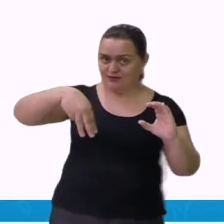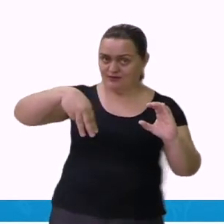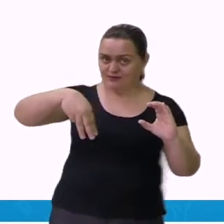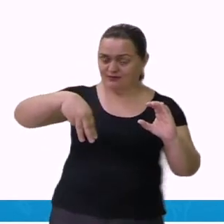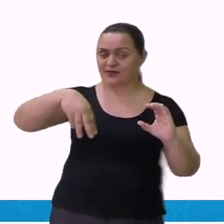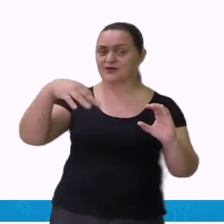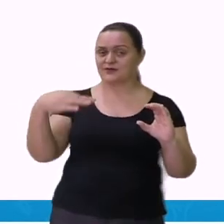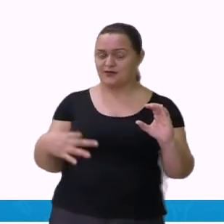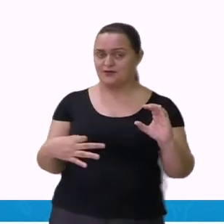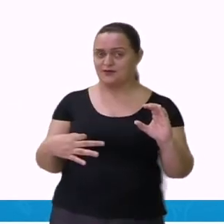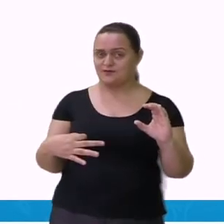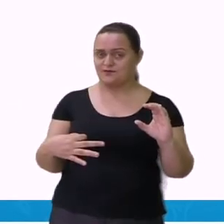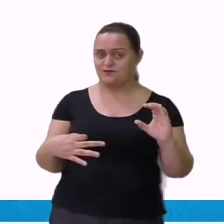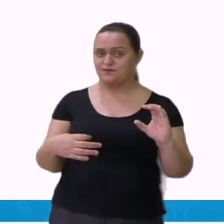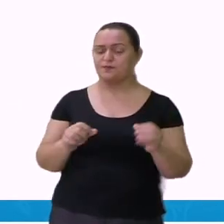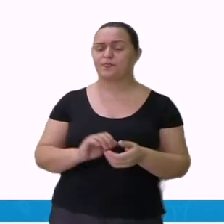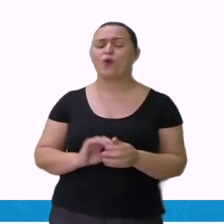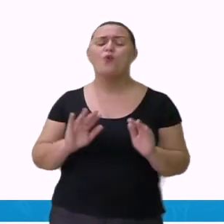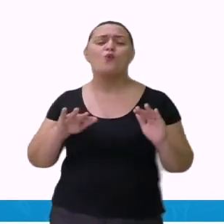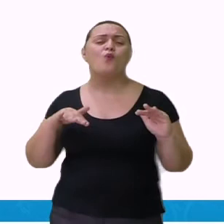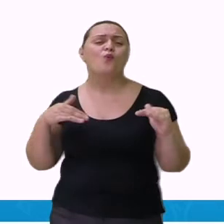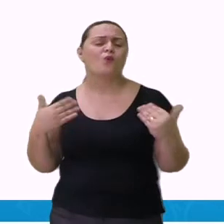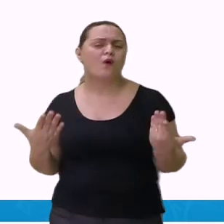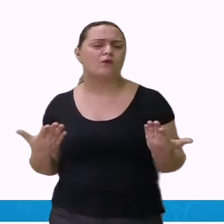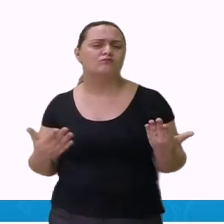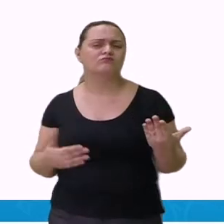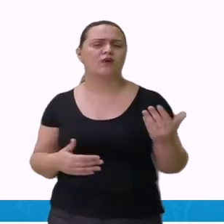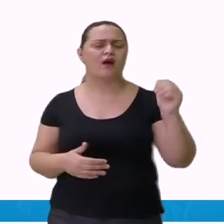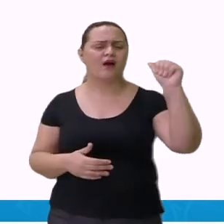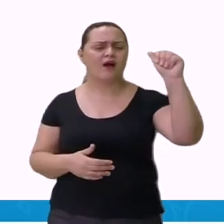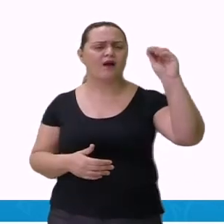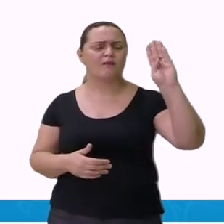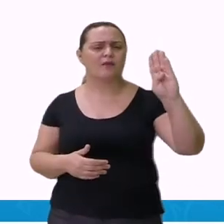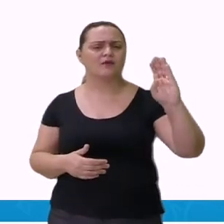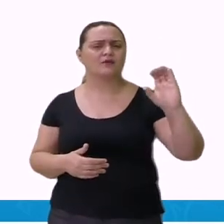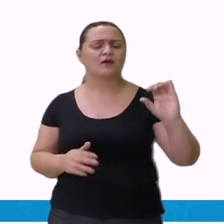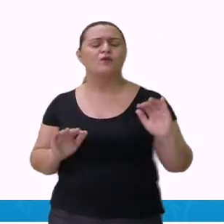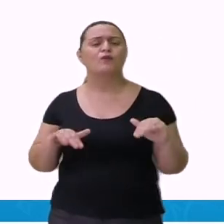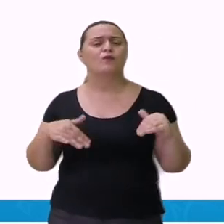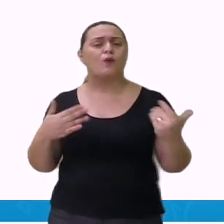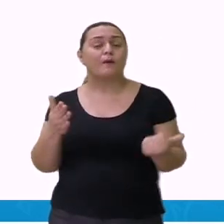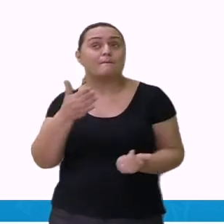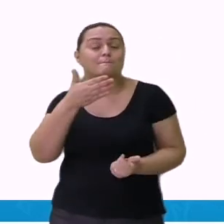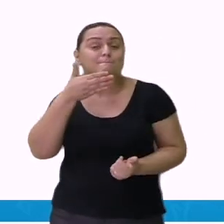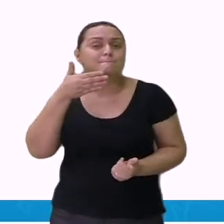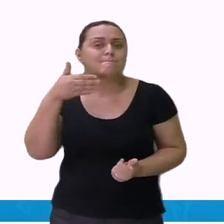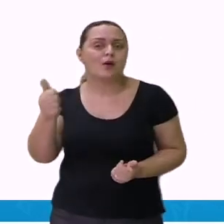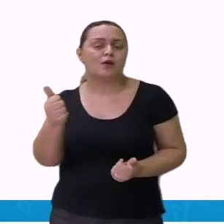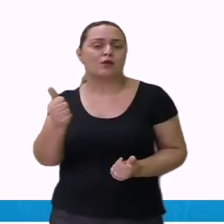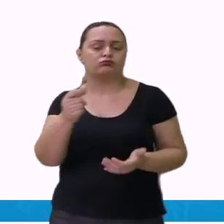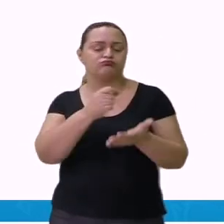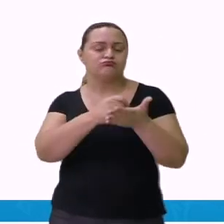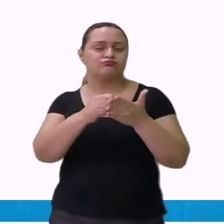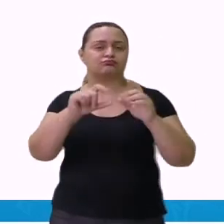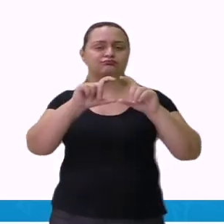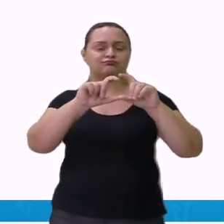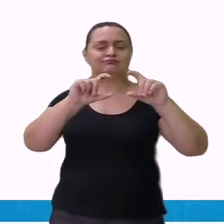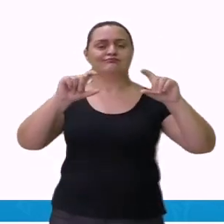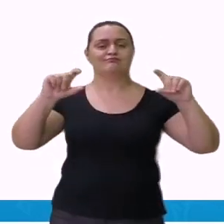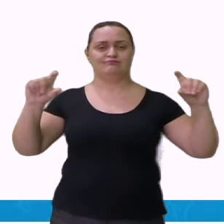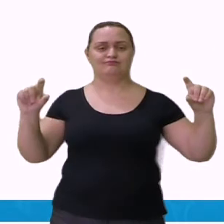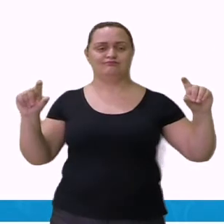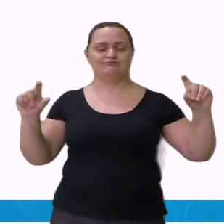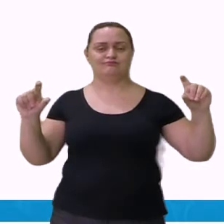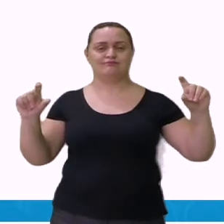Que foi a que melhor preencheu essa oração. Desde o momento em